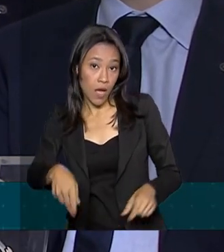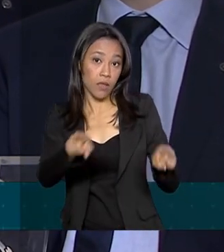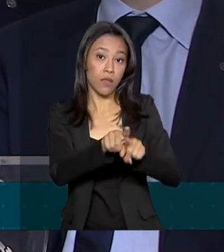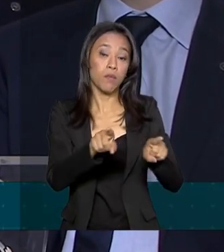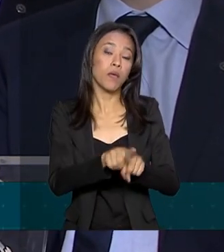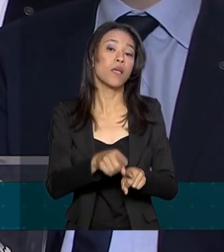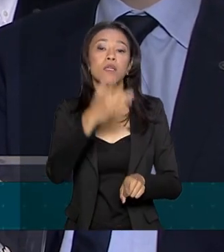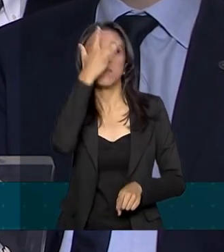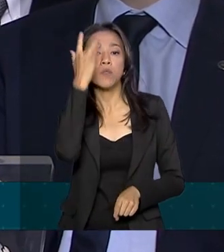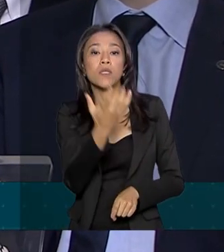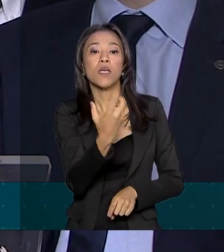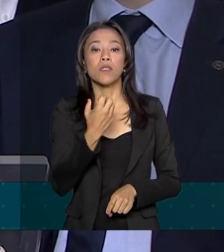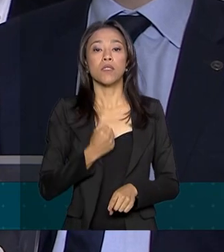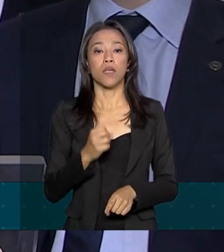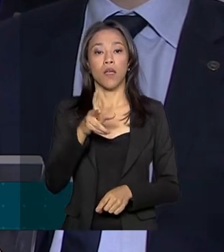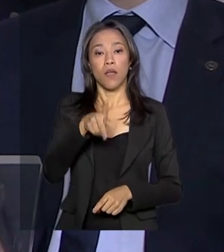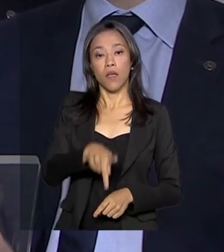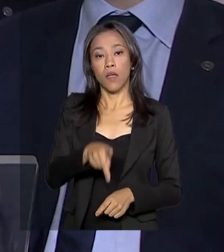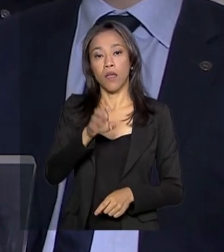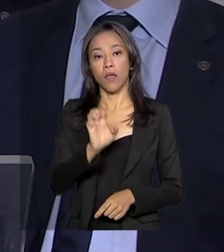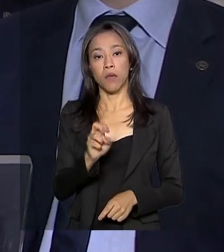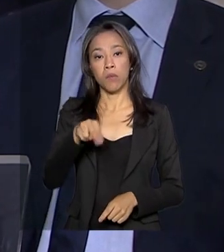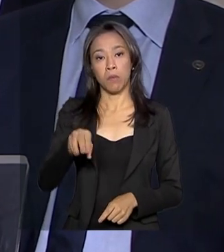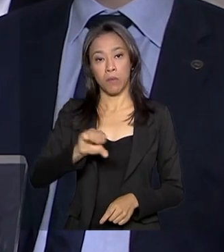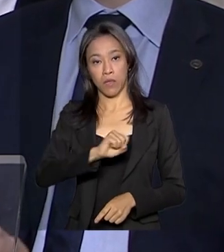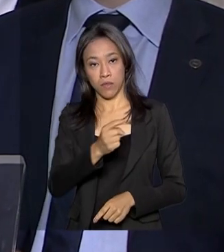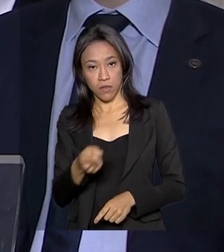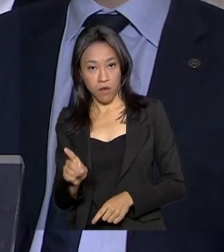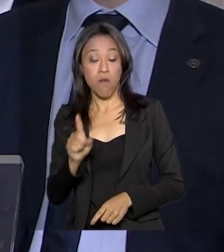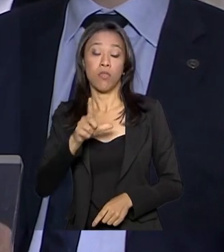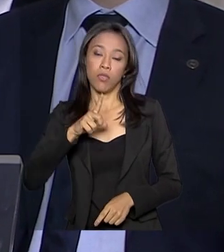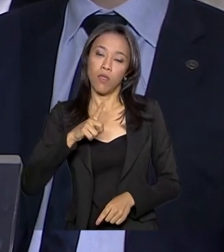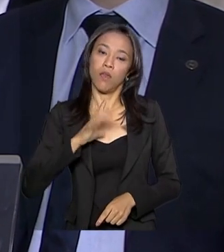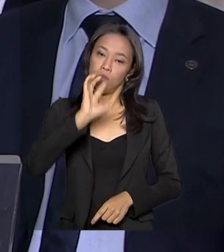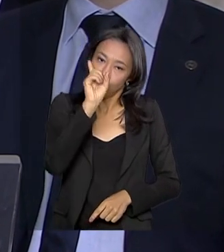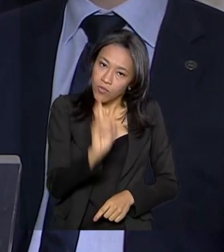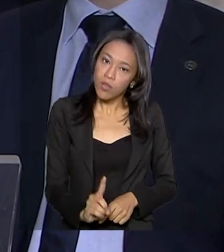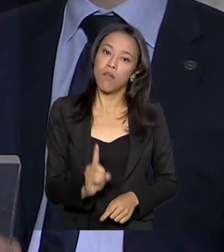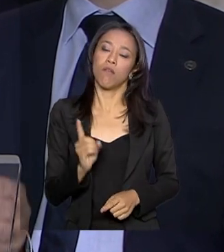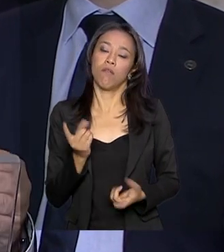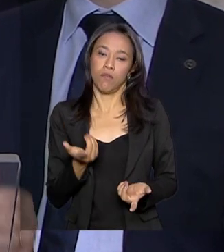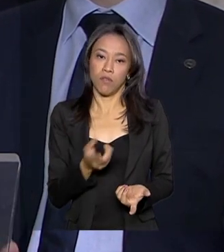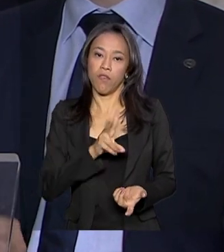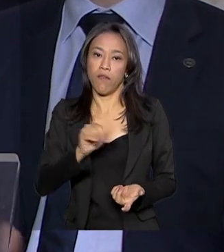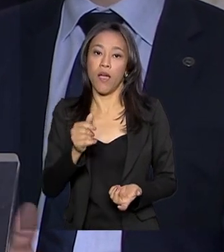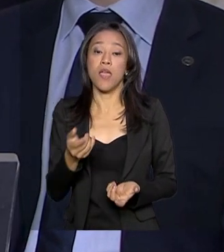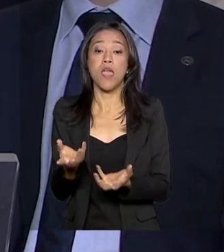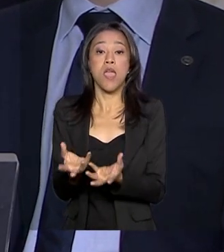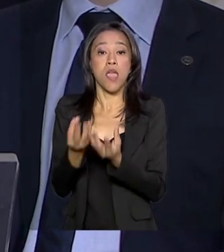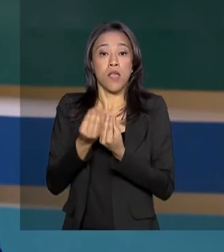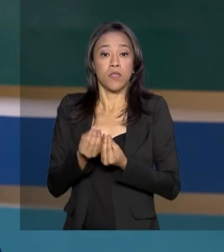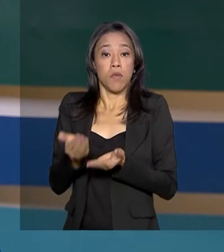programar, que terão a garantia legal de que receberão esse adiantamento todo mês de agosto.